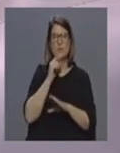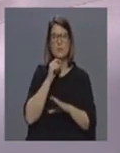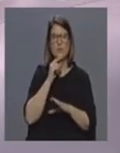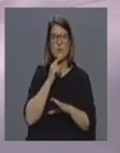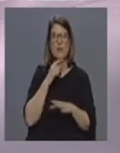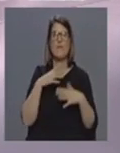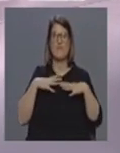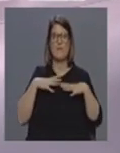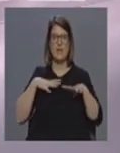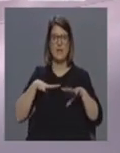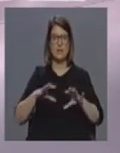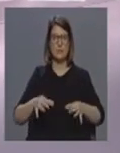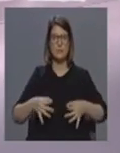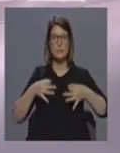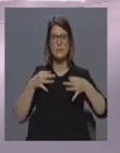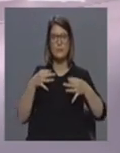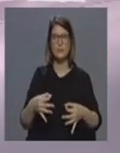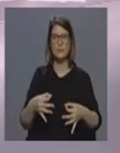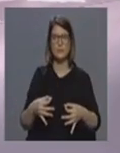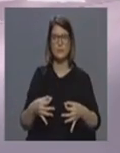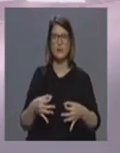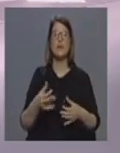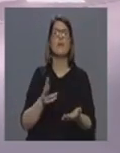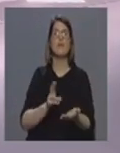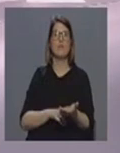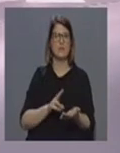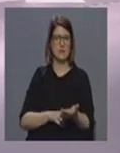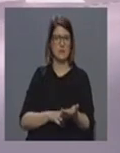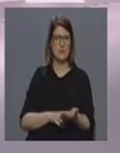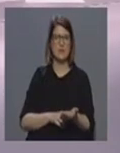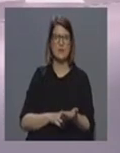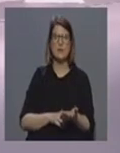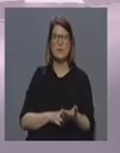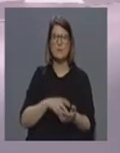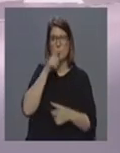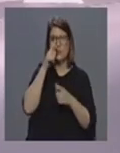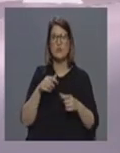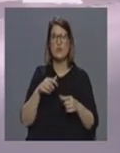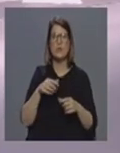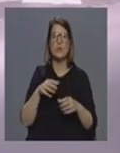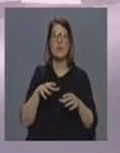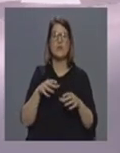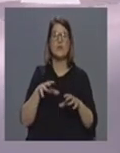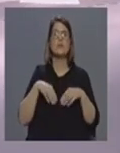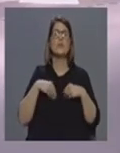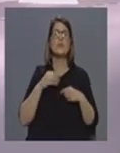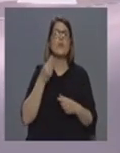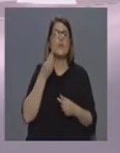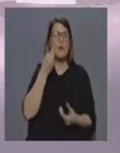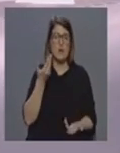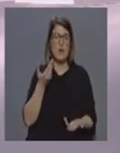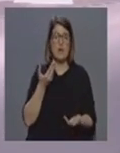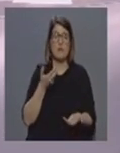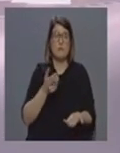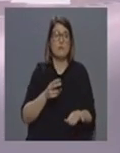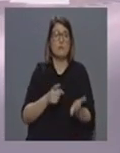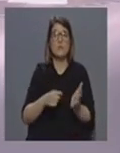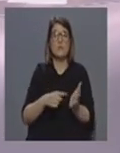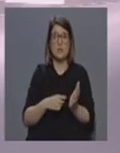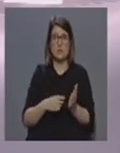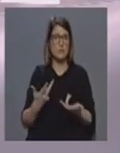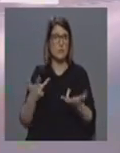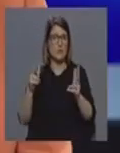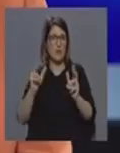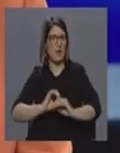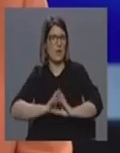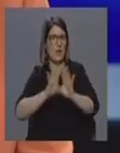de férias. Como é que... Sim, é verdade. Os profissionais olham para este pedido? Olham para isto como uma necessidade, não é? Portanto, é evidente... Estão disponíveis? Com